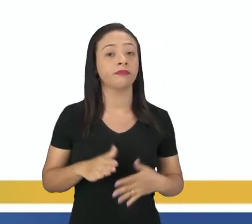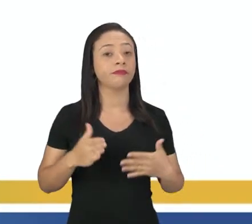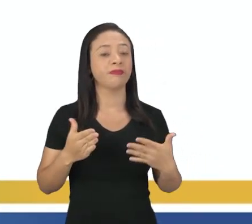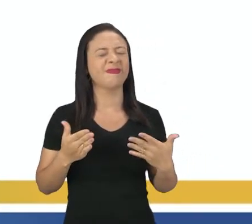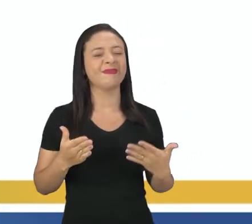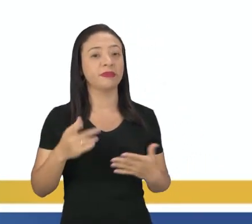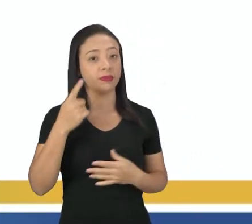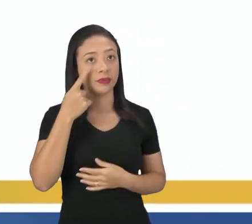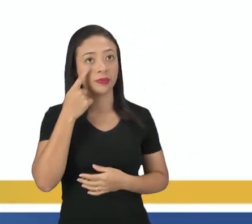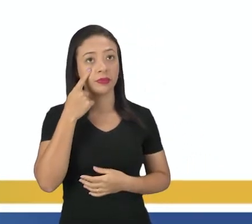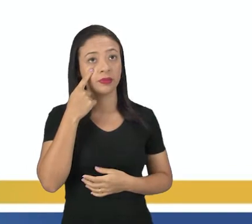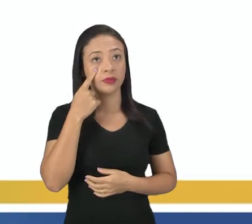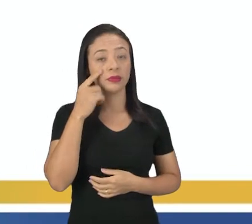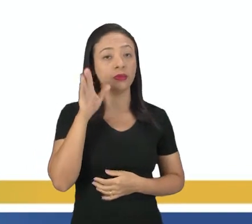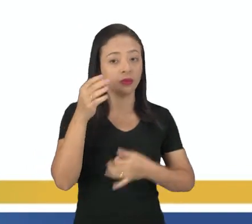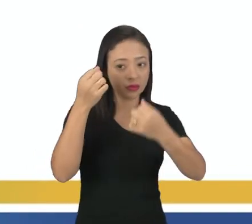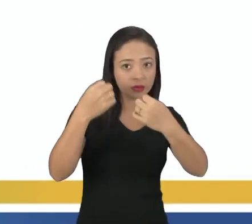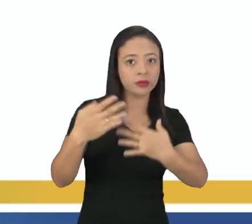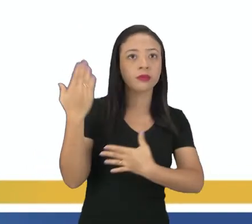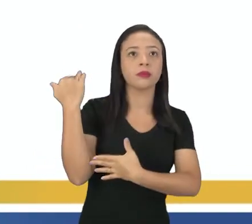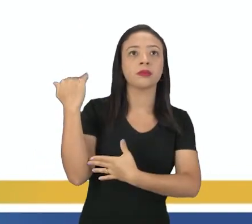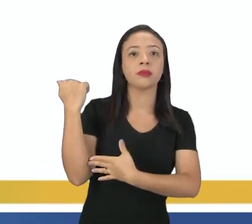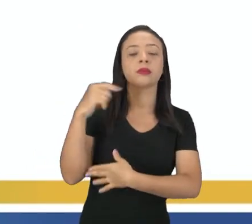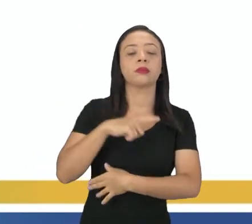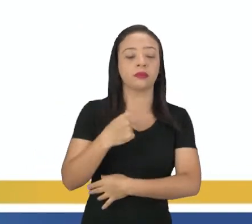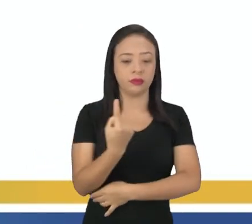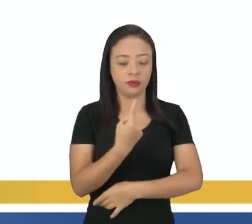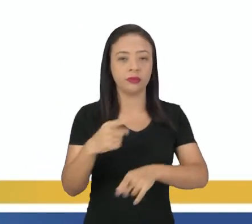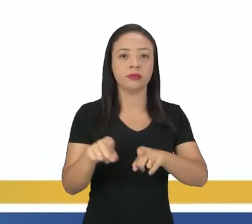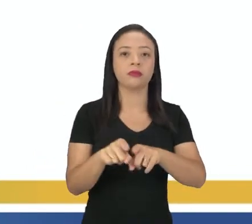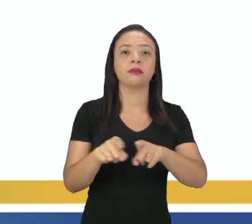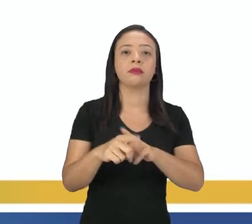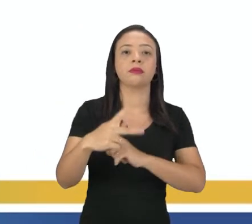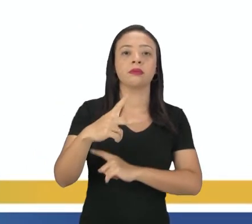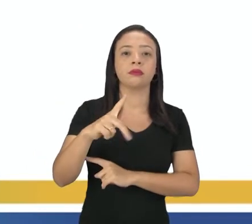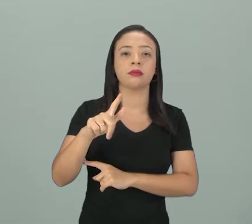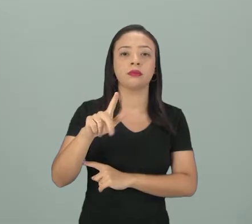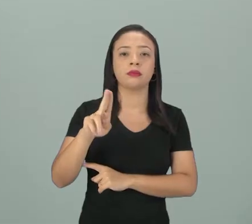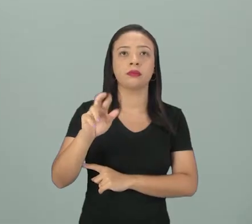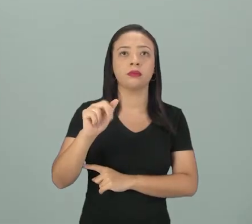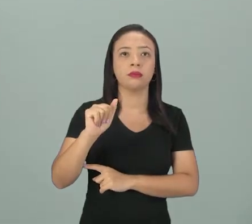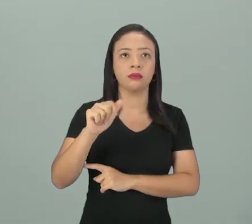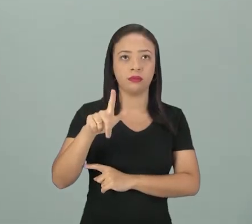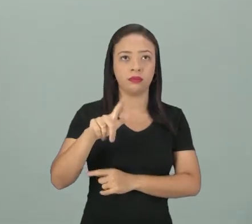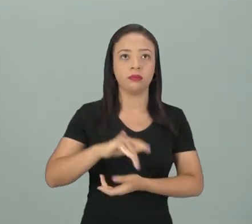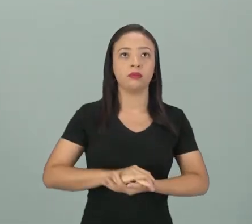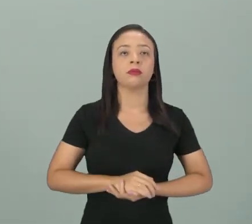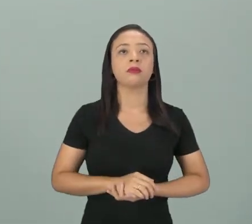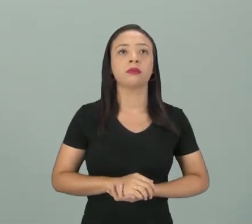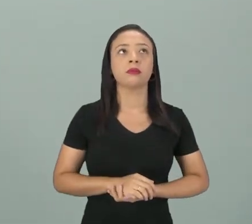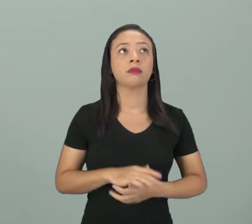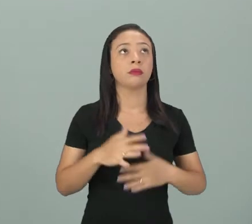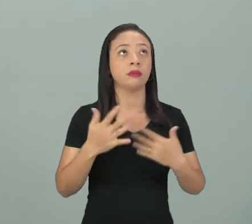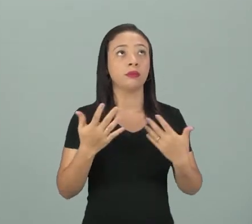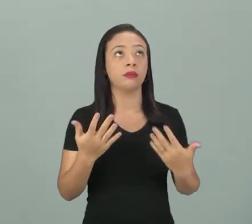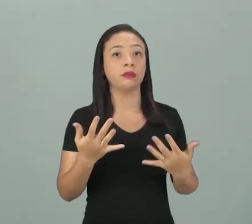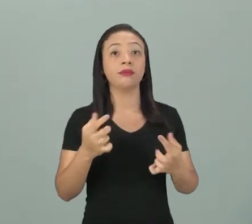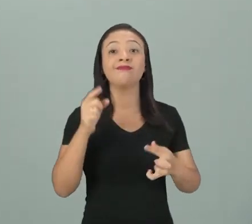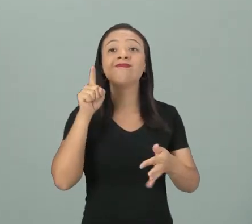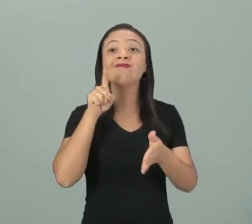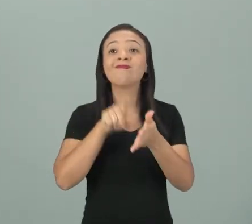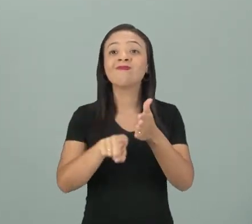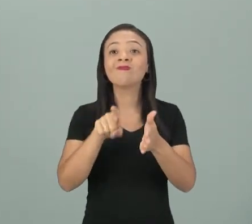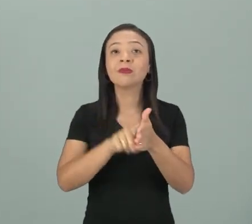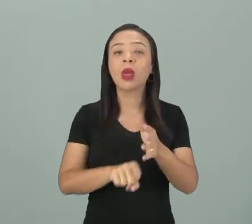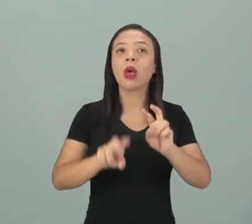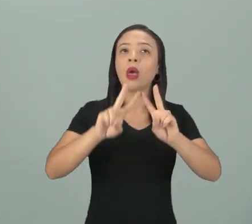Então, como eu havia dito anteriormente, essa questão do singular, do plural, vamos seguir adiante. E para perguntar